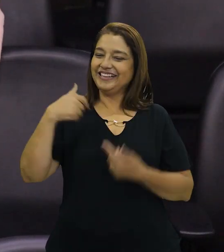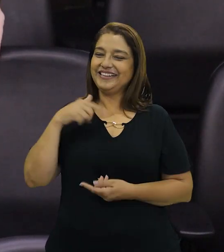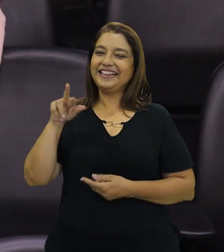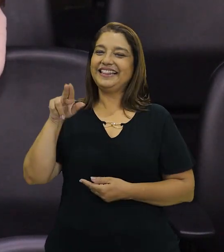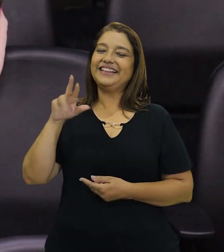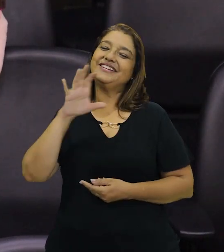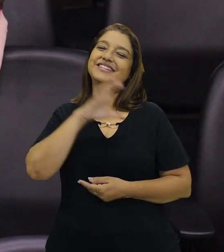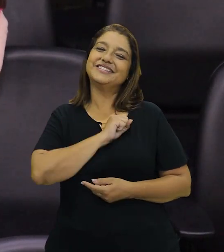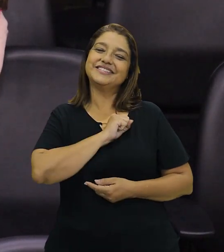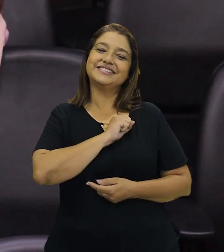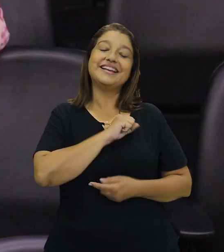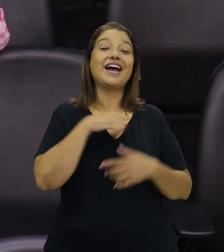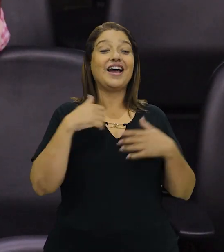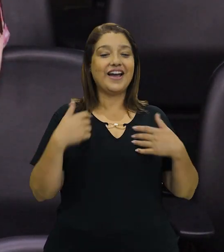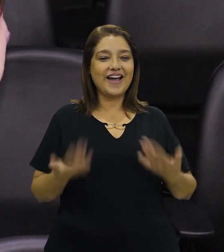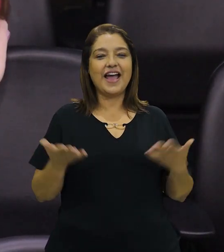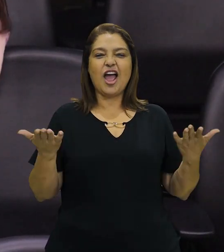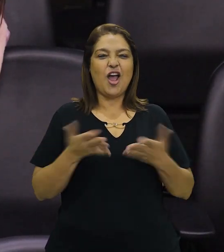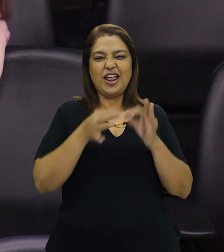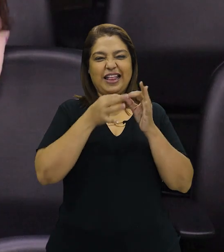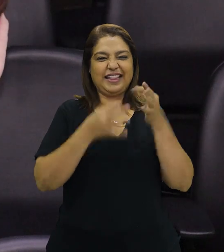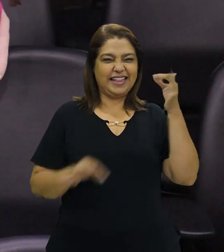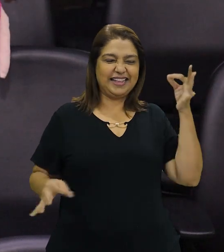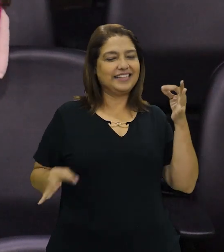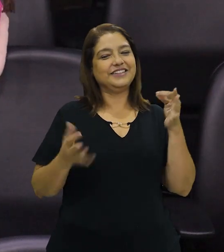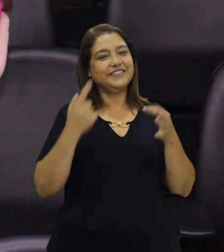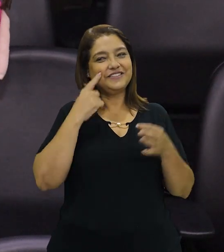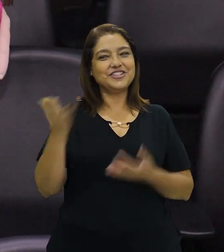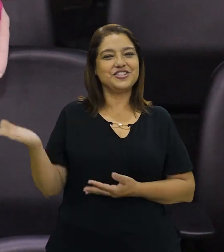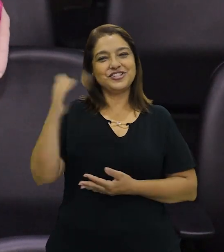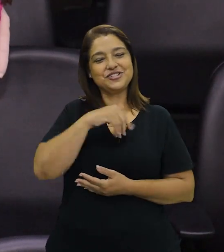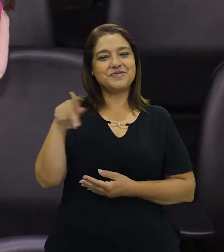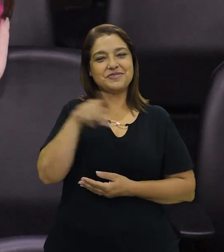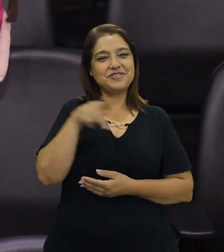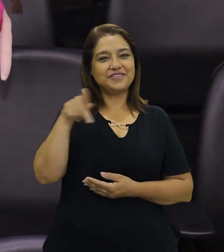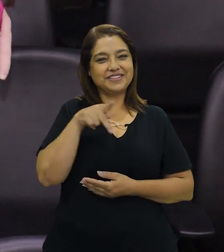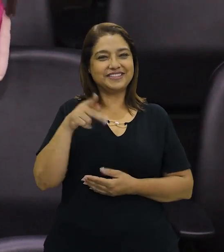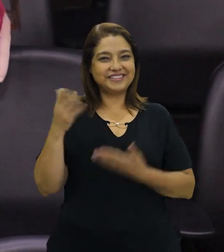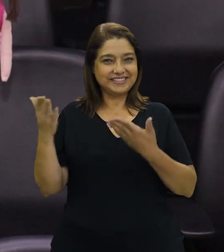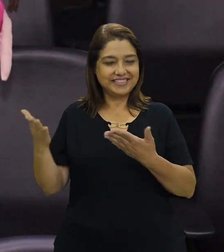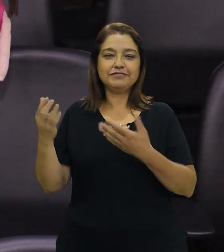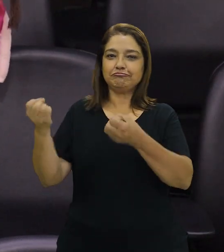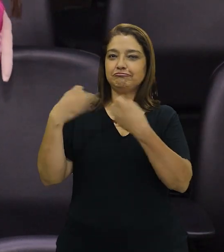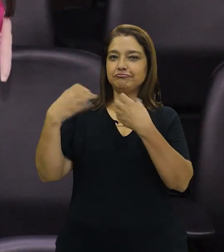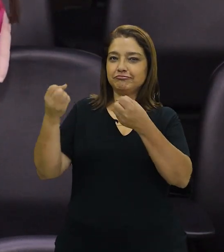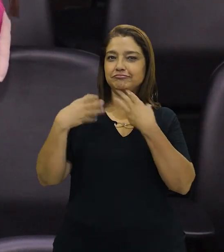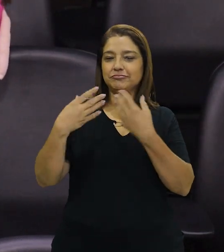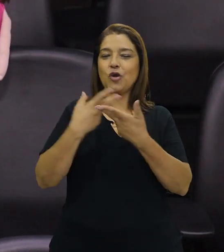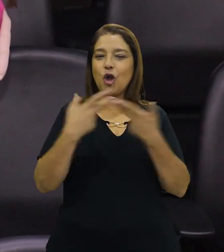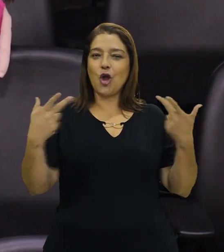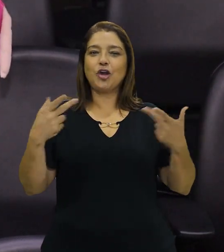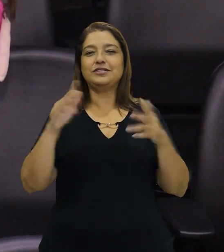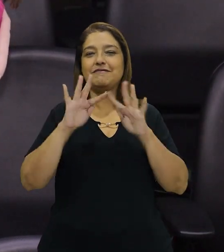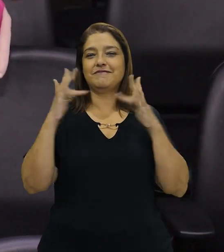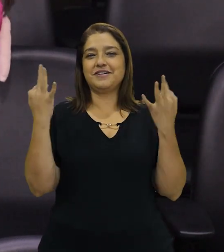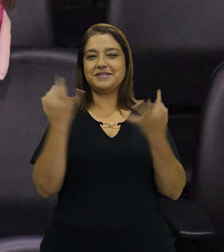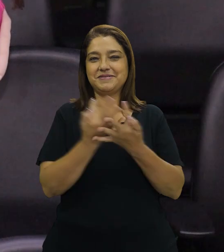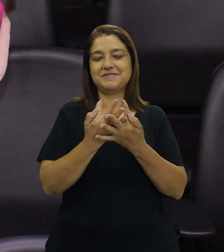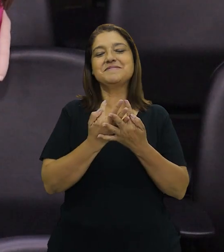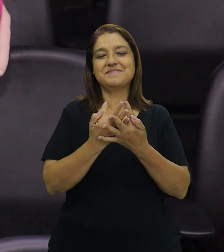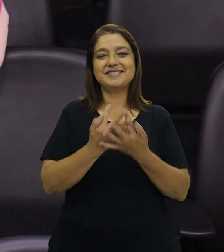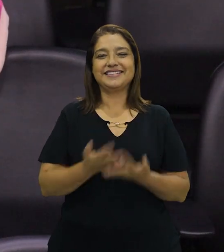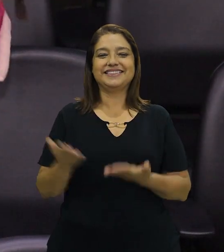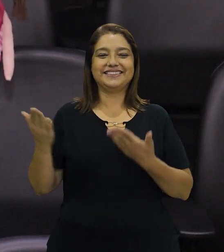Ó, agora sem mais delongas, vamos chamar a professora Suede Lourencio para nos ensinar tudo sobre os